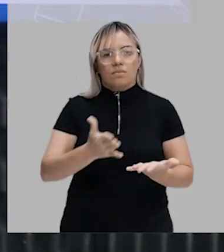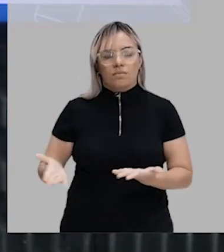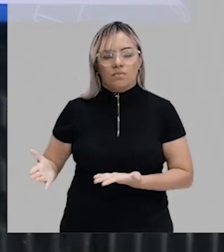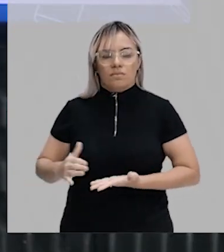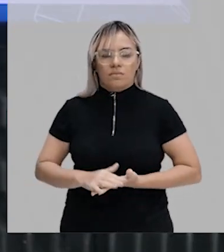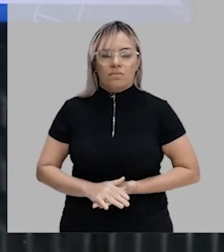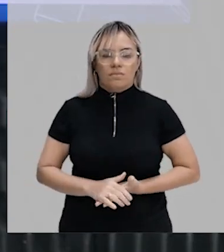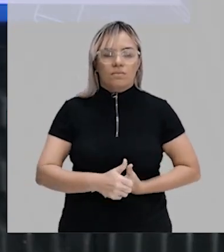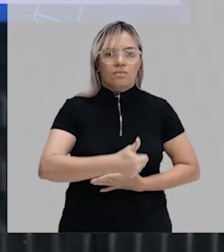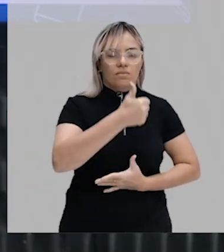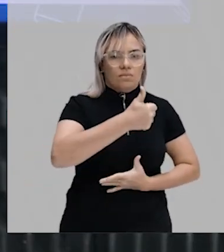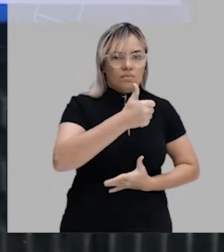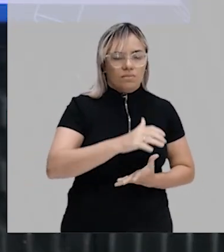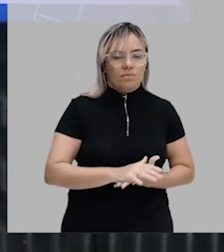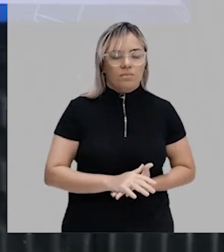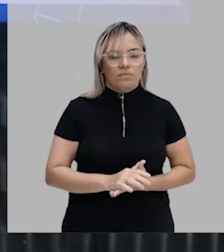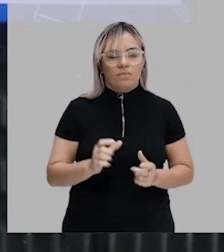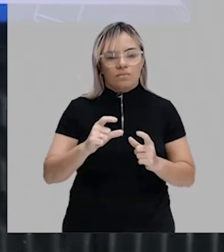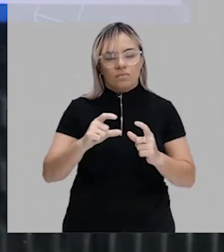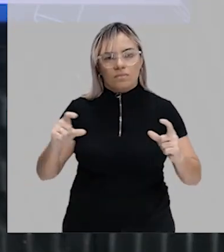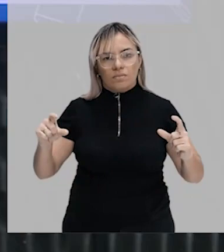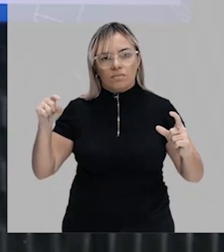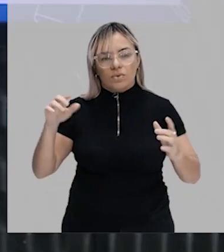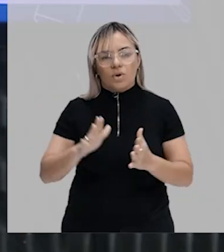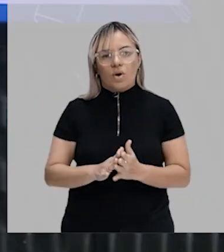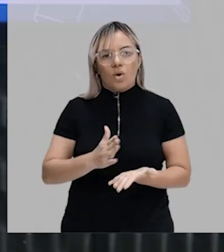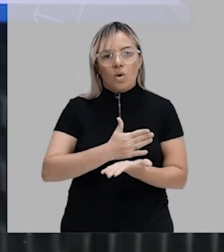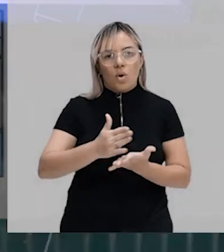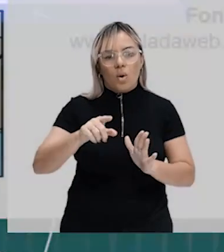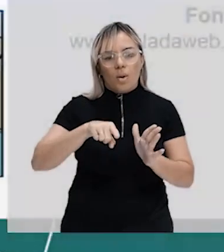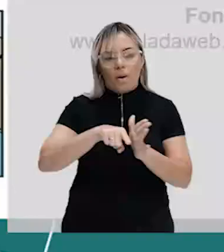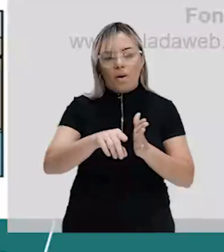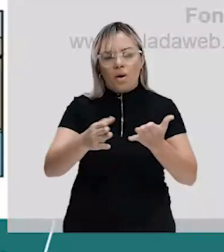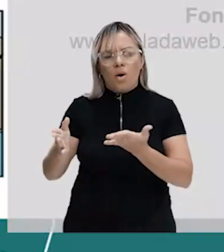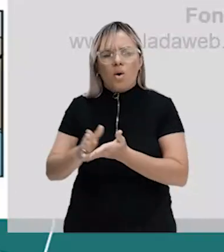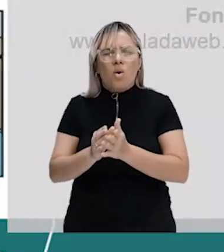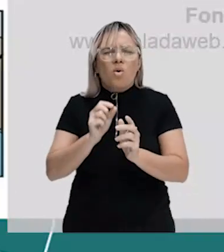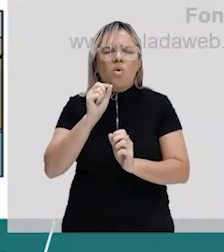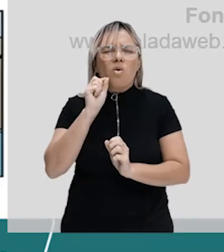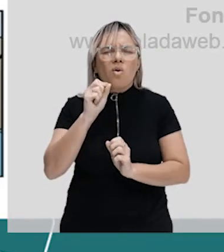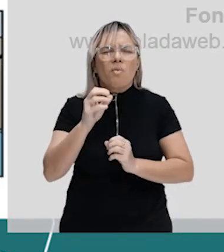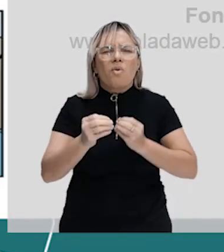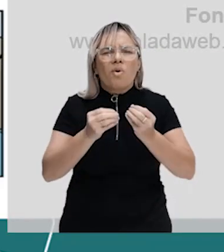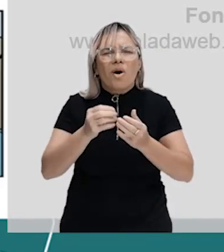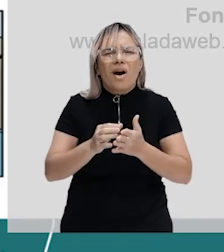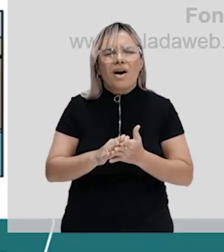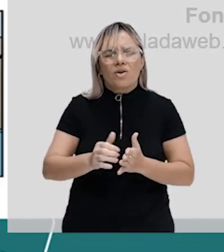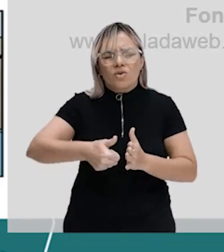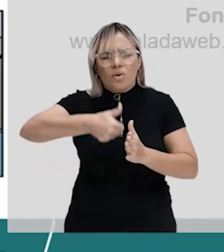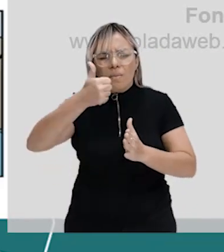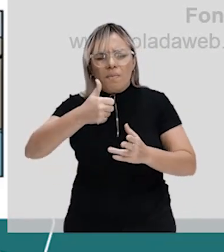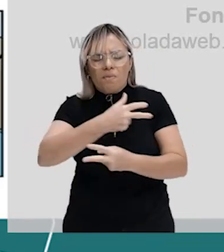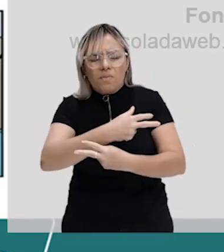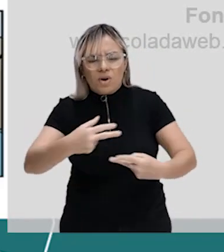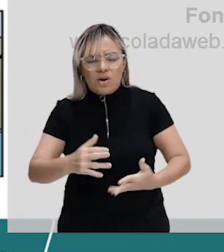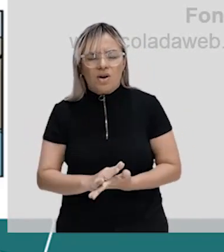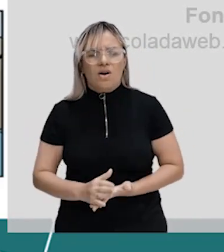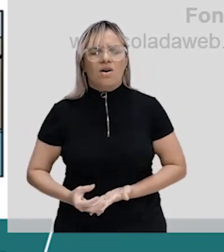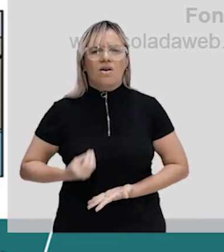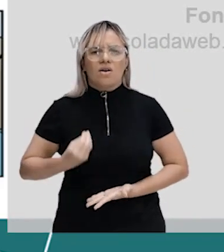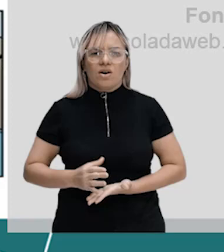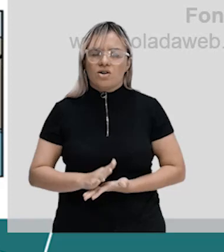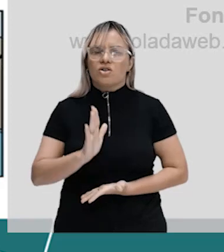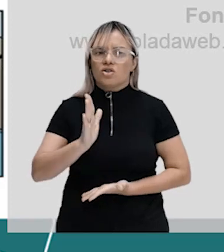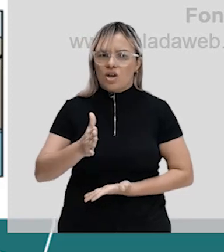primeiro tópico já começa com uma pergunta, como eram os primeiros seres vivos? Nós tivemos uma aula sobre a